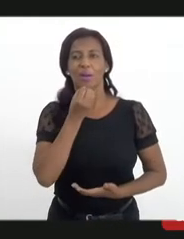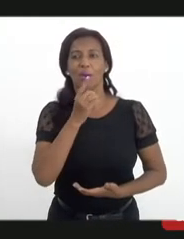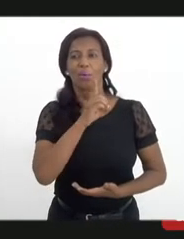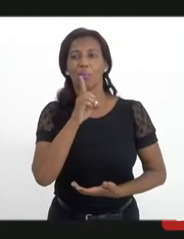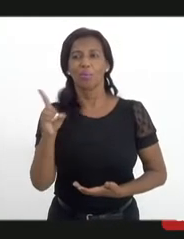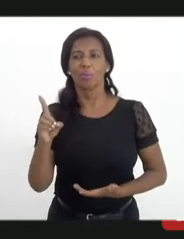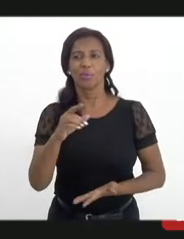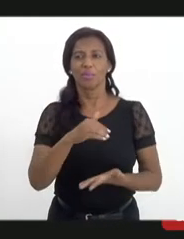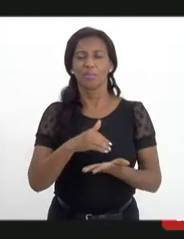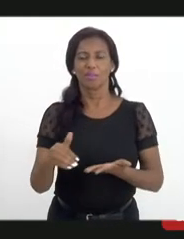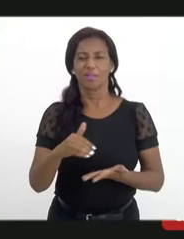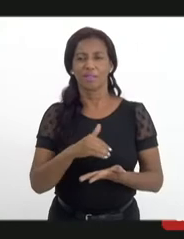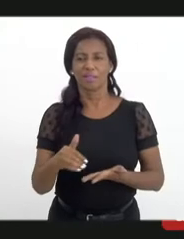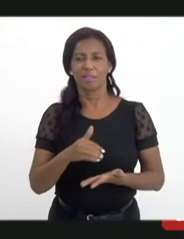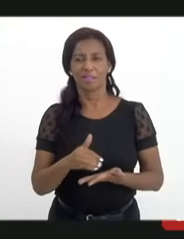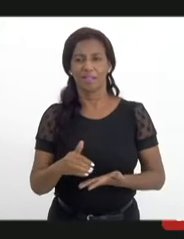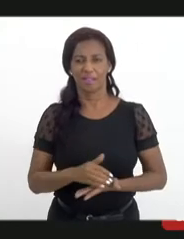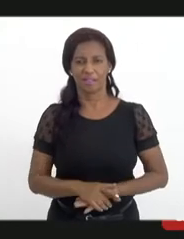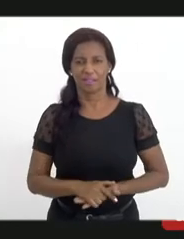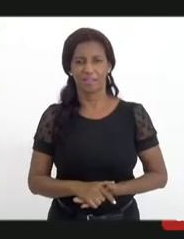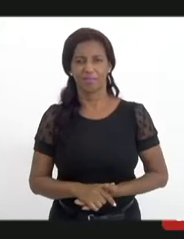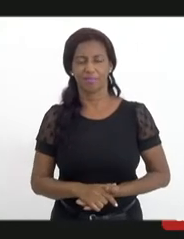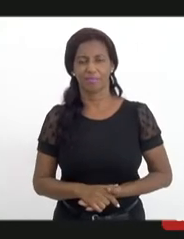obrigado por aceitar o convite da nossa audiência.